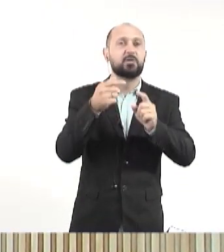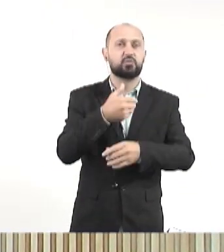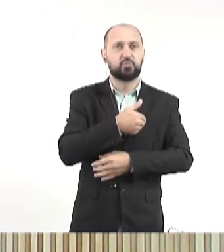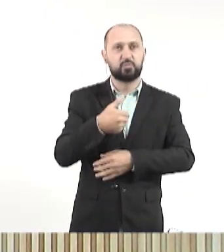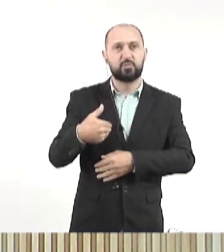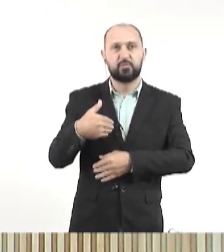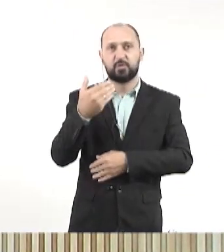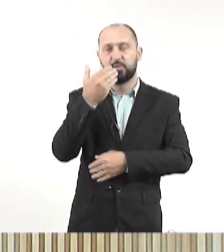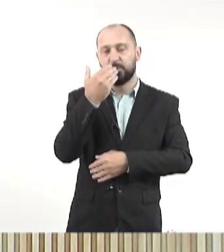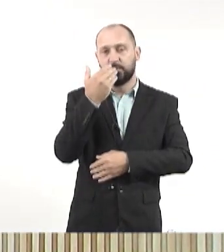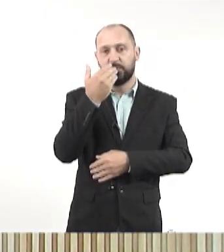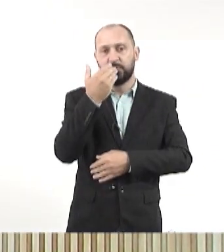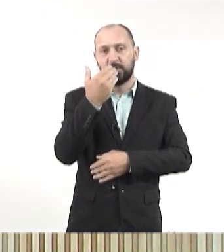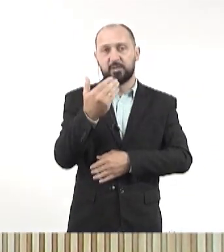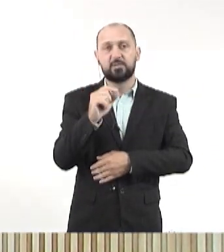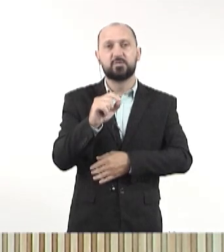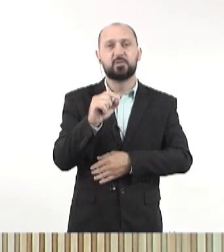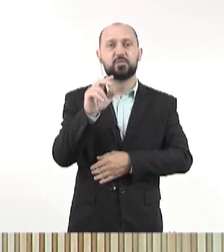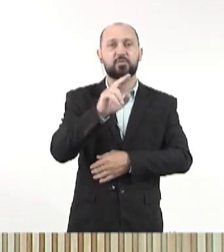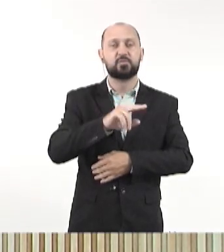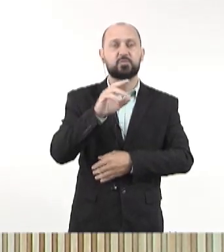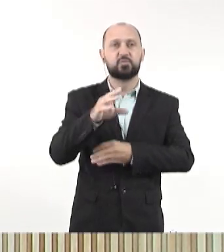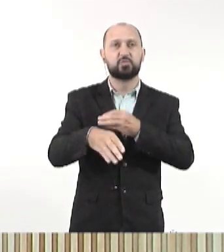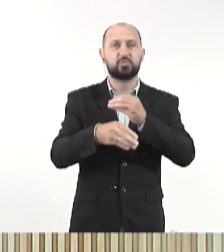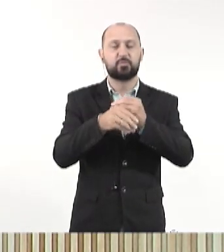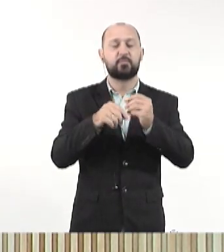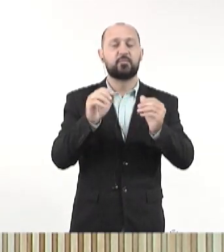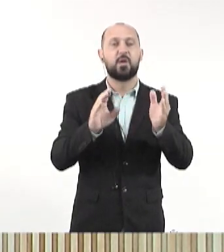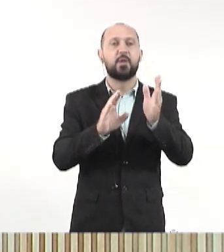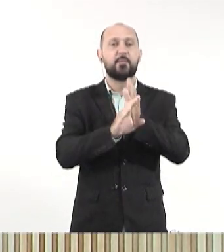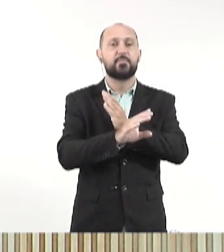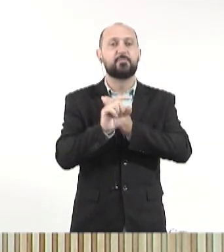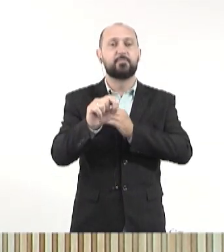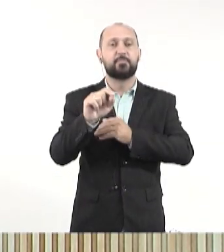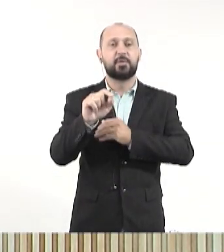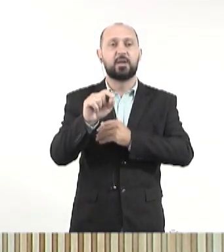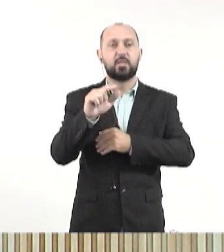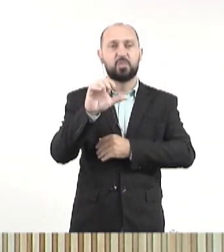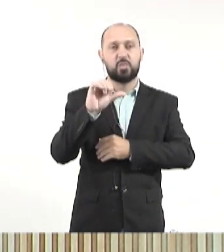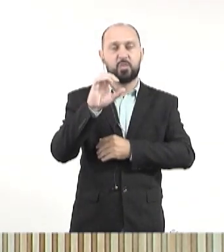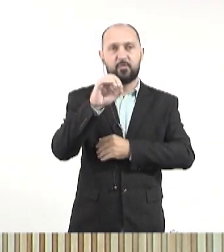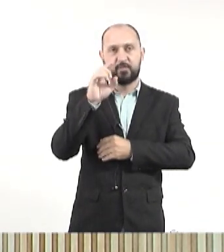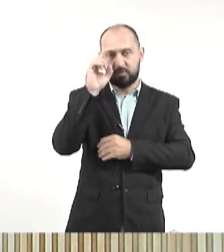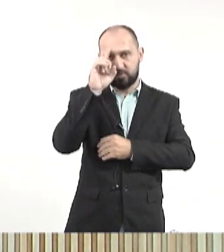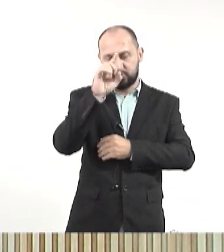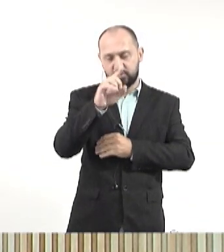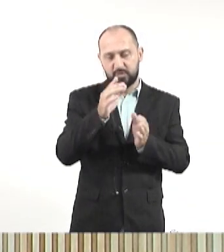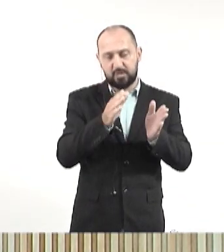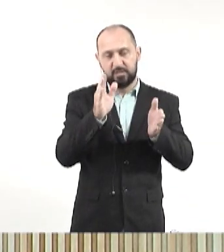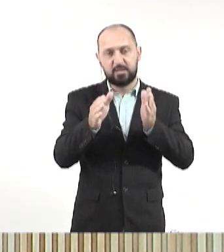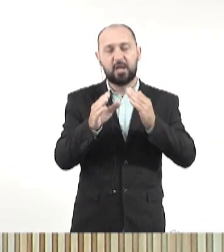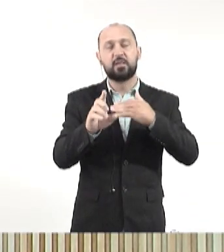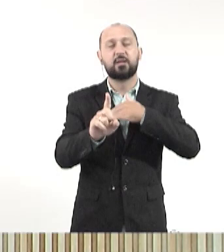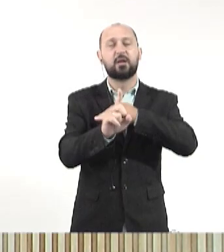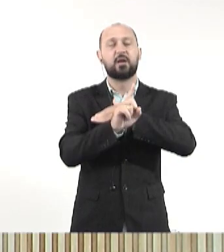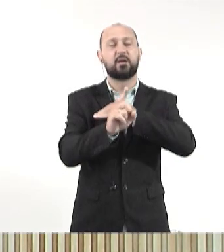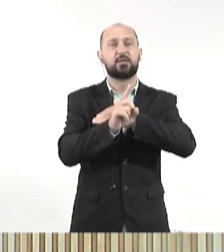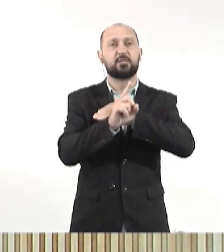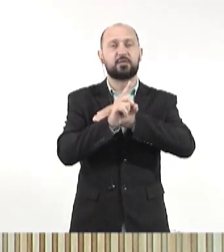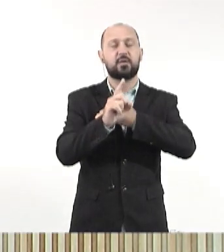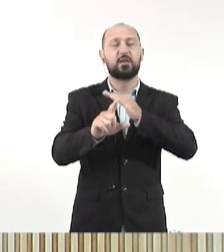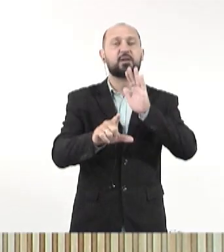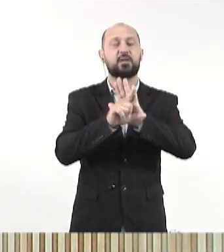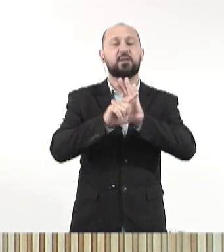mas o governo do Estado pediu que, por meio de emendas, fosse alterado para 90 dias, atendendo, inclusive, a legislação